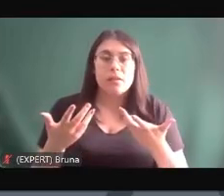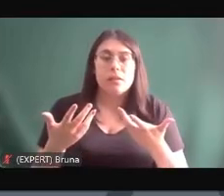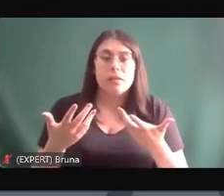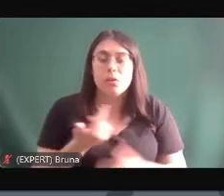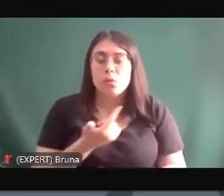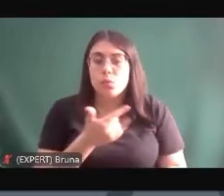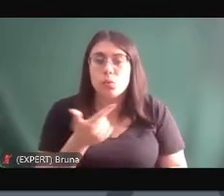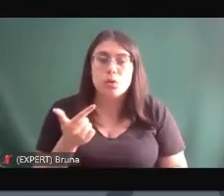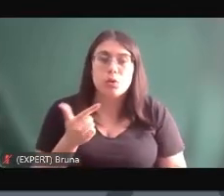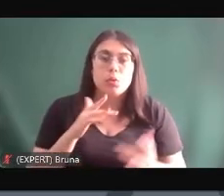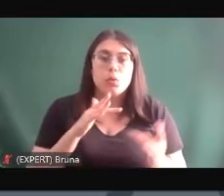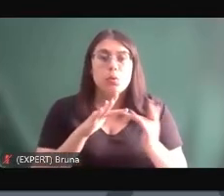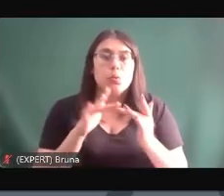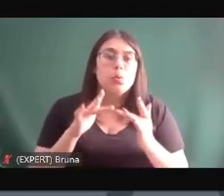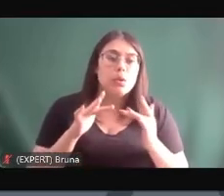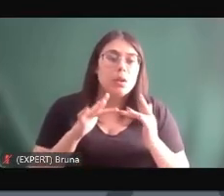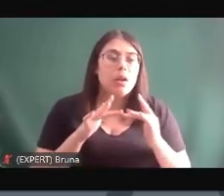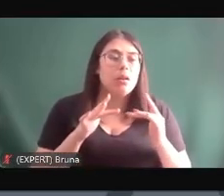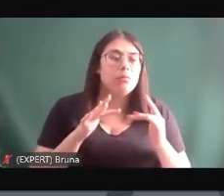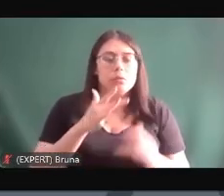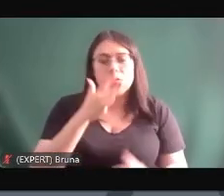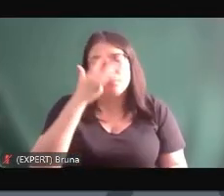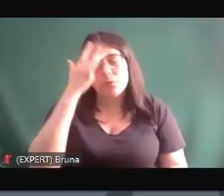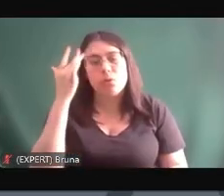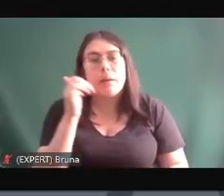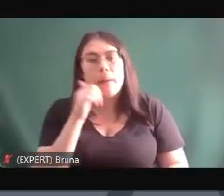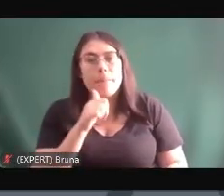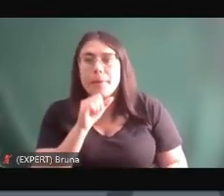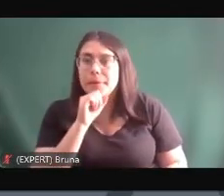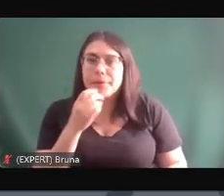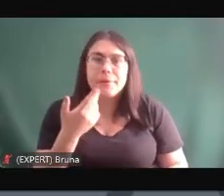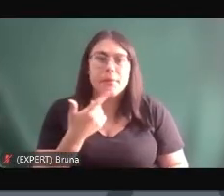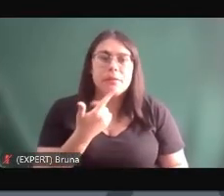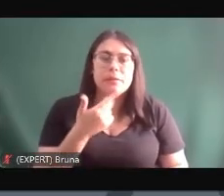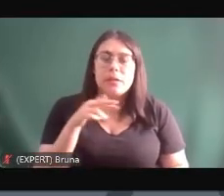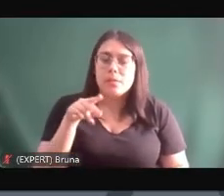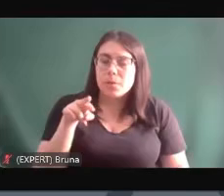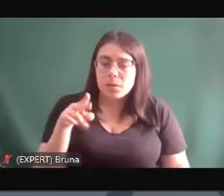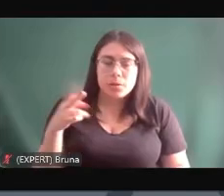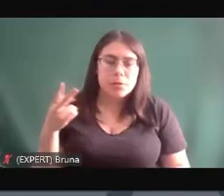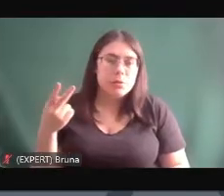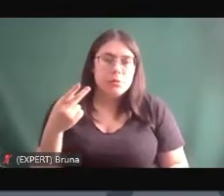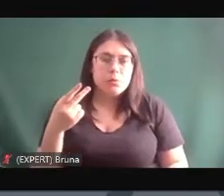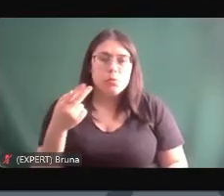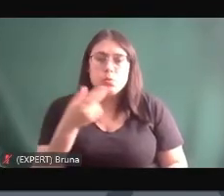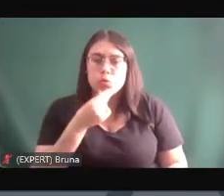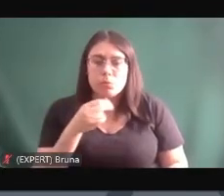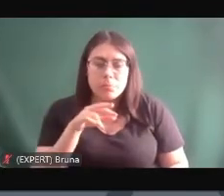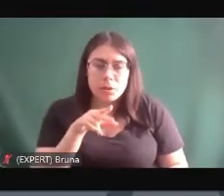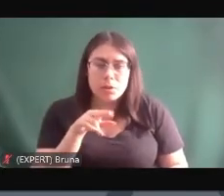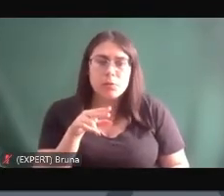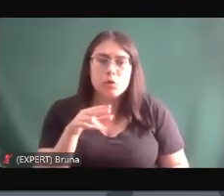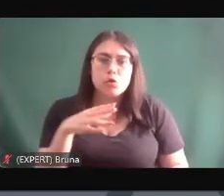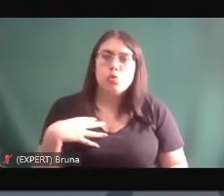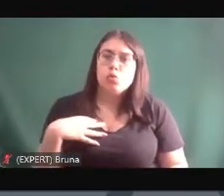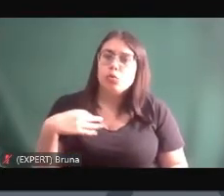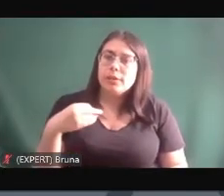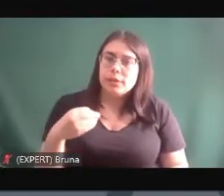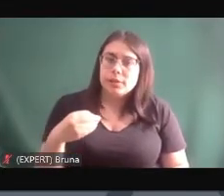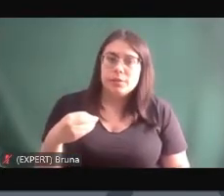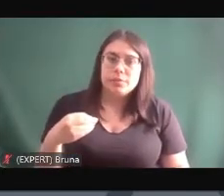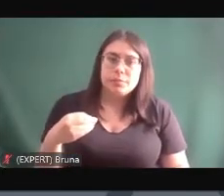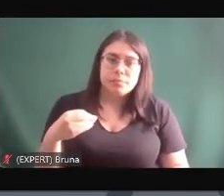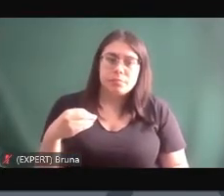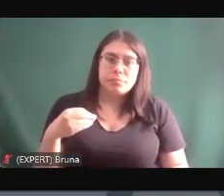com as pessoas mais importantes da vida dele com a mãe dele com a irmã com os irmãos com os filhos às